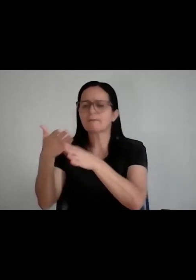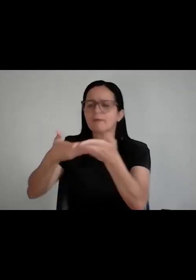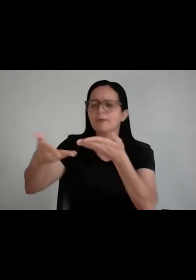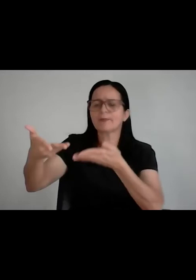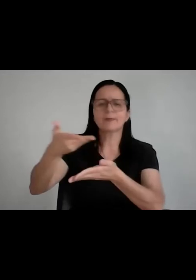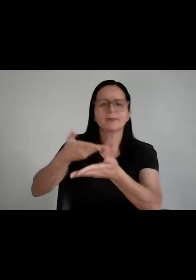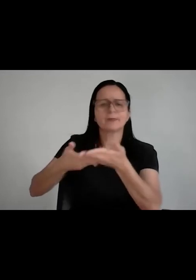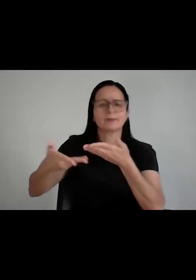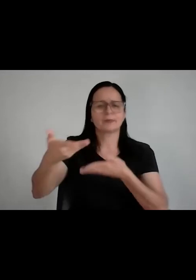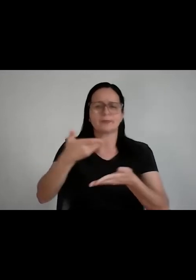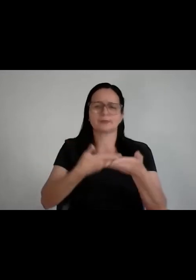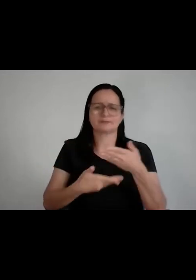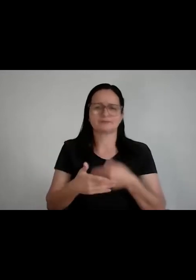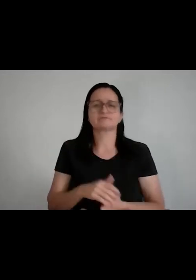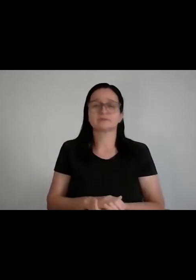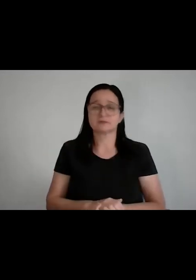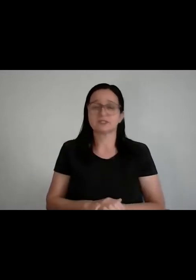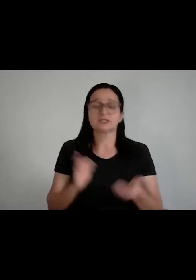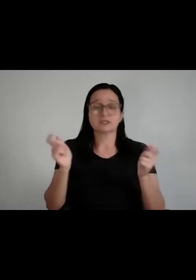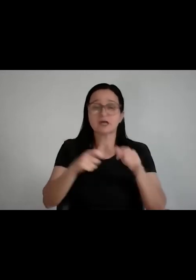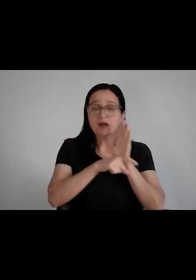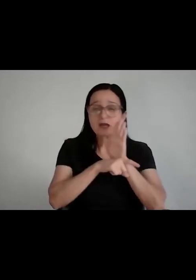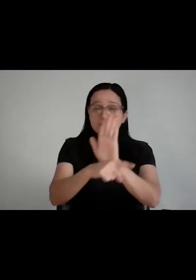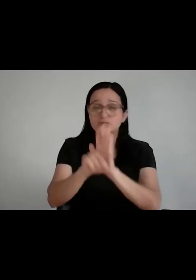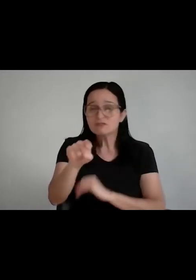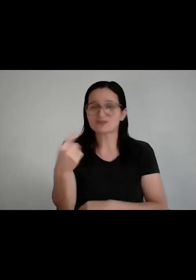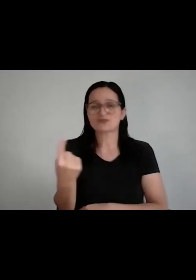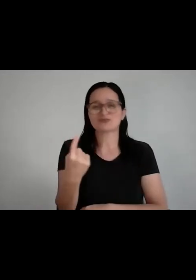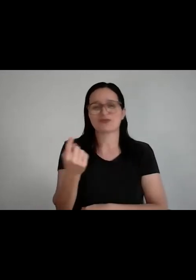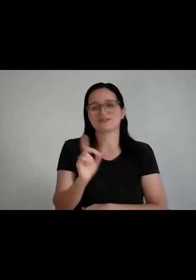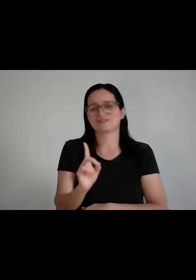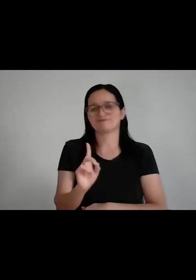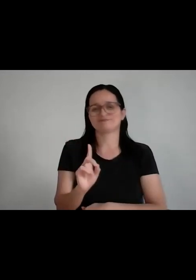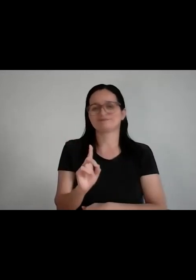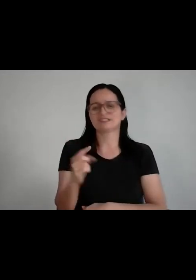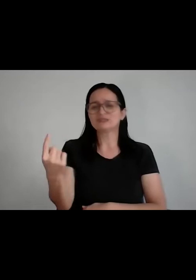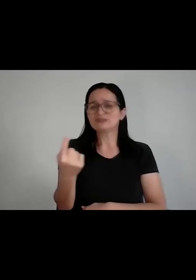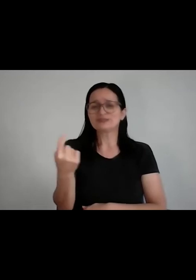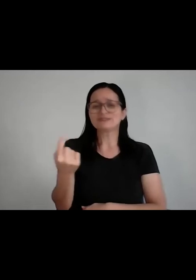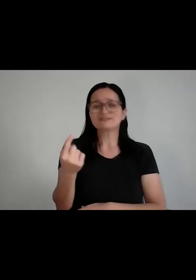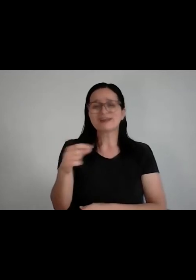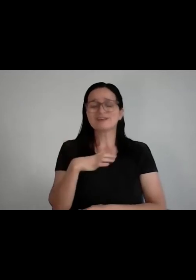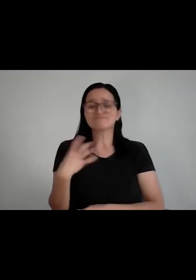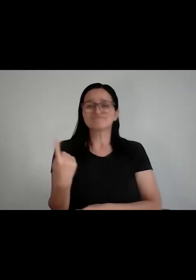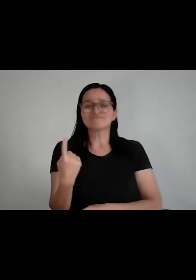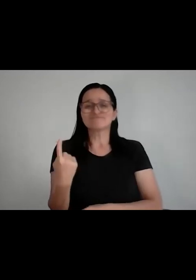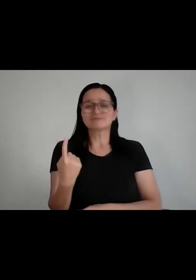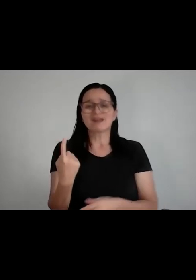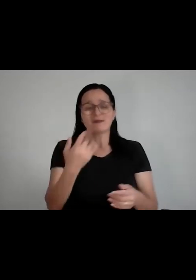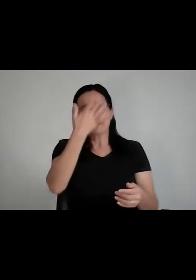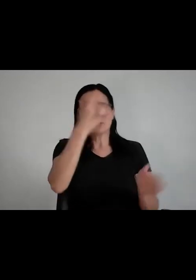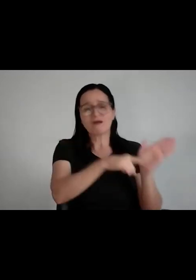porque isso ajuda, você não se sente sozinho, então não querer resolver sozinho, reconhecer essa sua vulnerabilidade, as suas limitações,